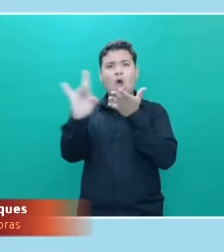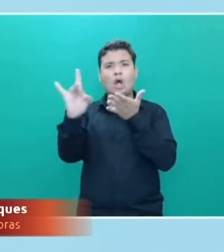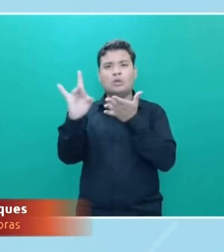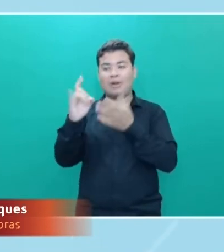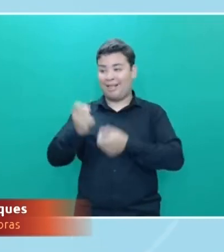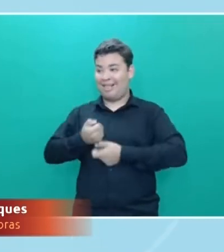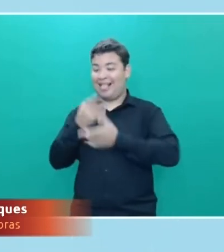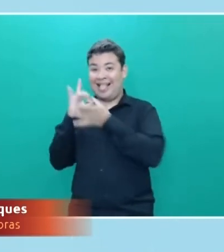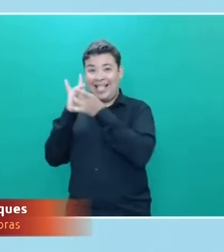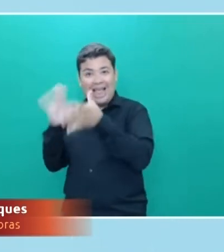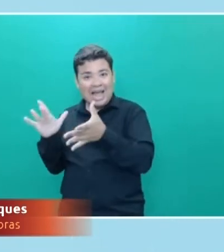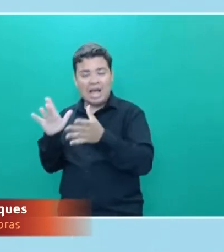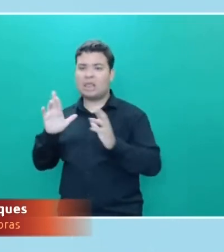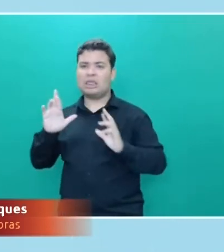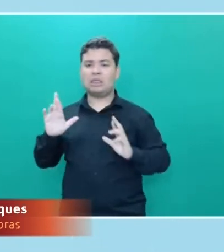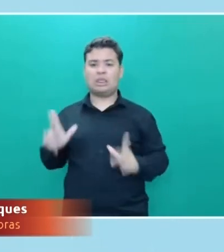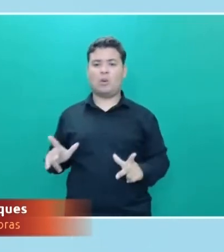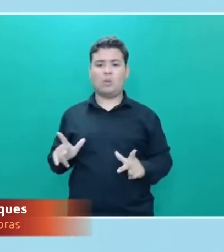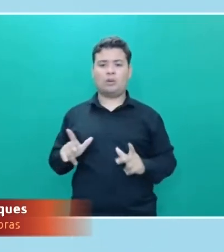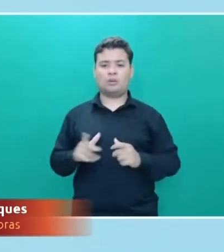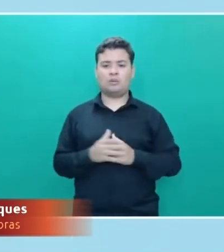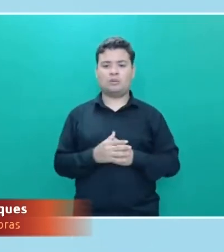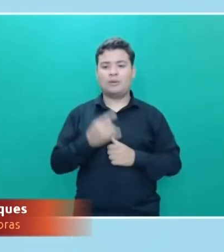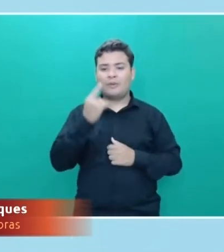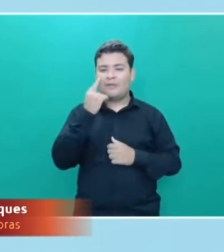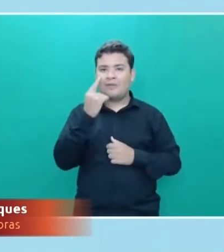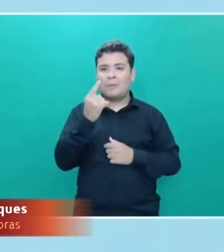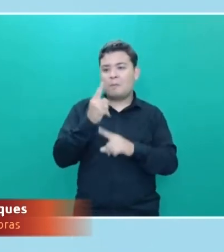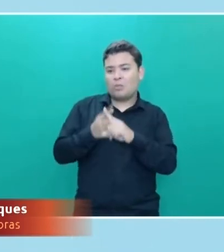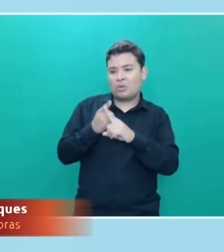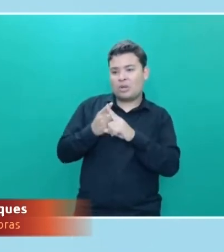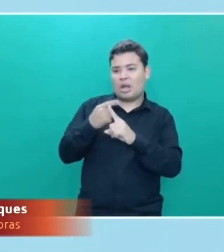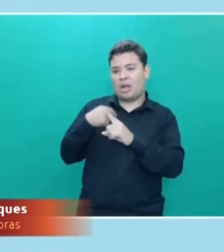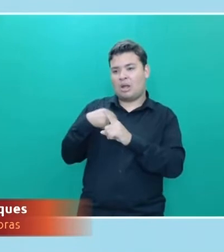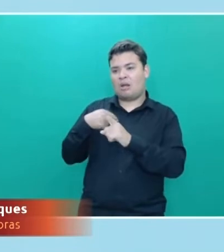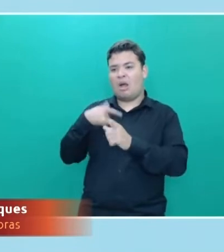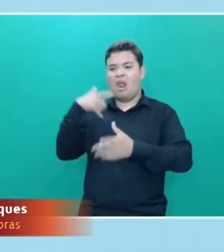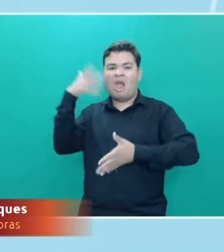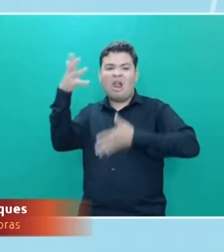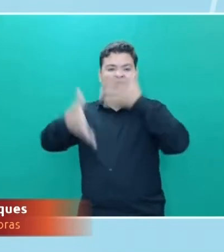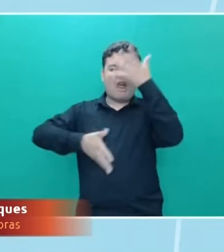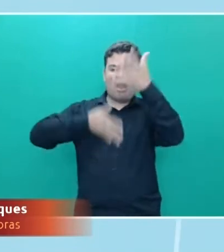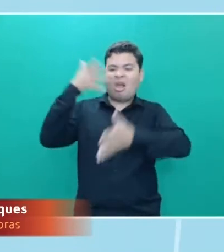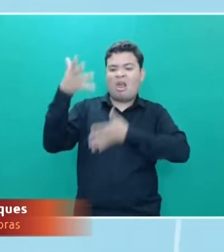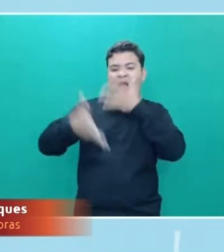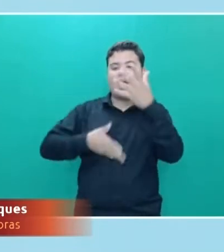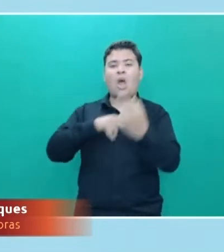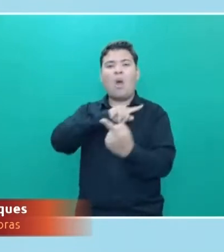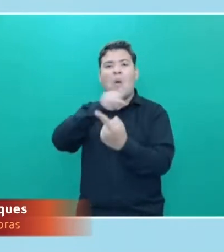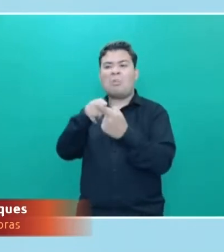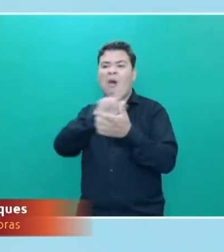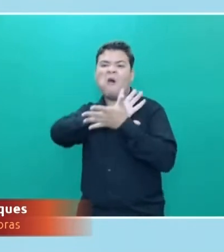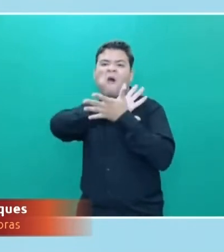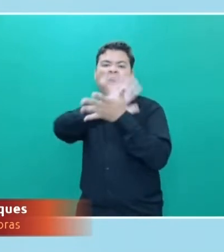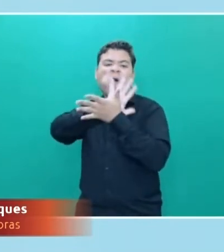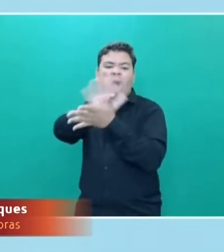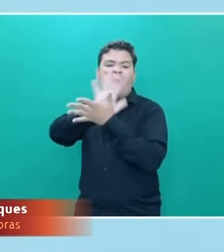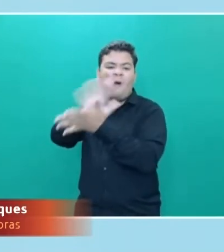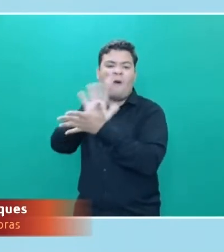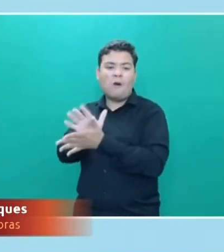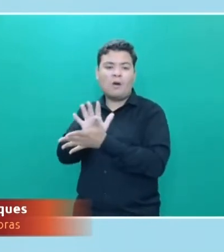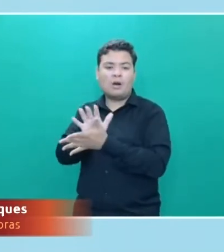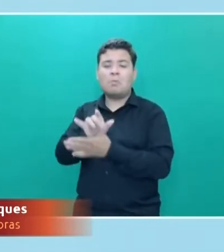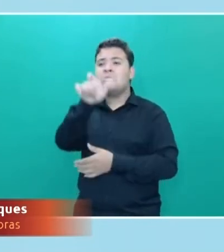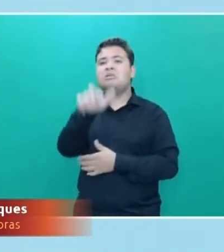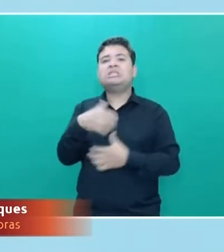Note, eu estou usando a palavra para ferir o meu semelhante, eu não estou me preocupando como que aquele semelhante vai